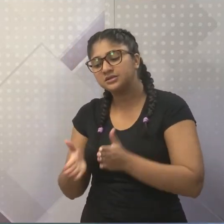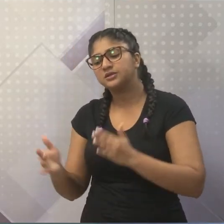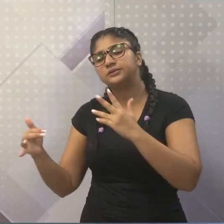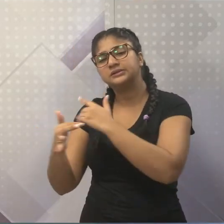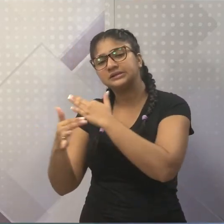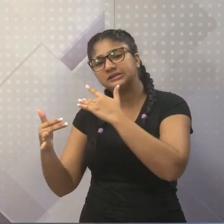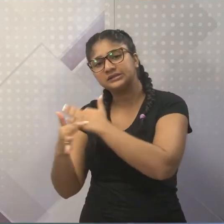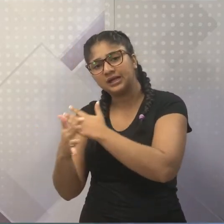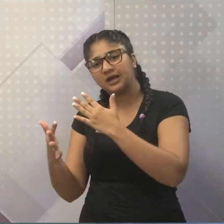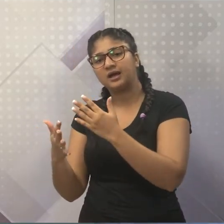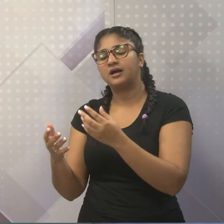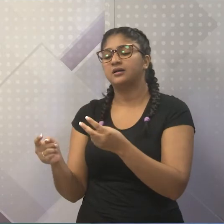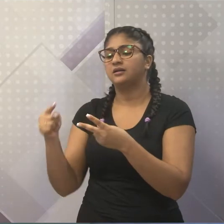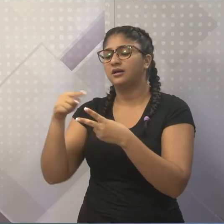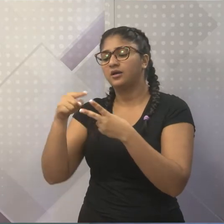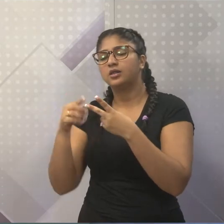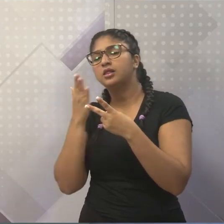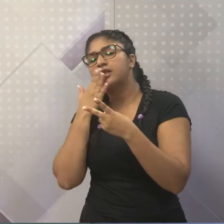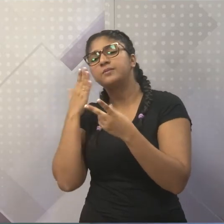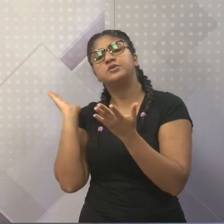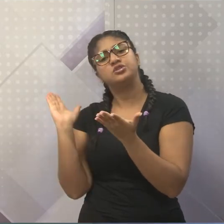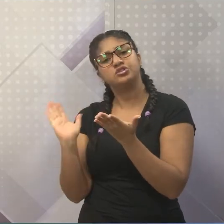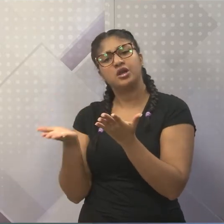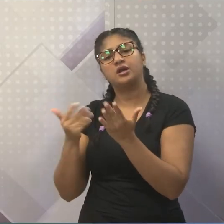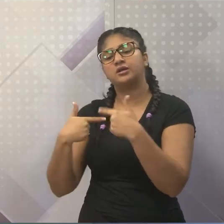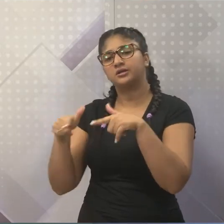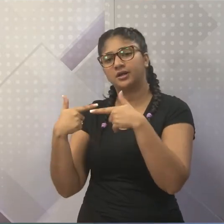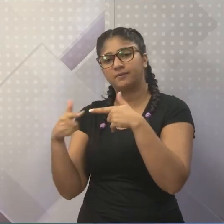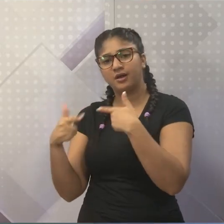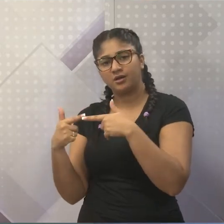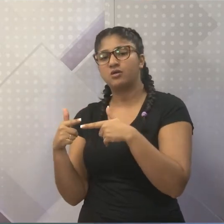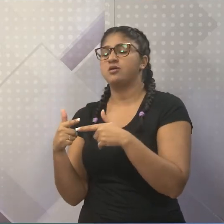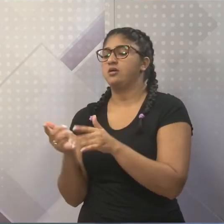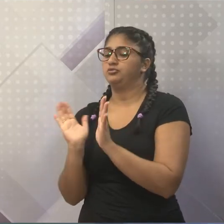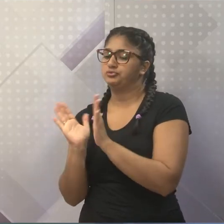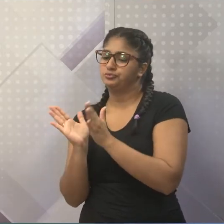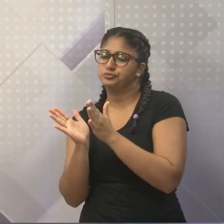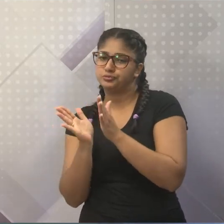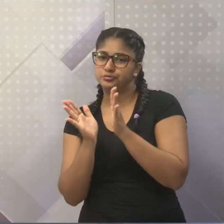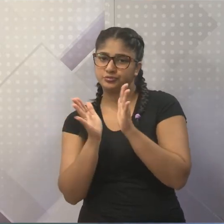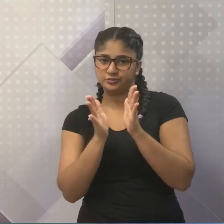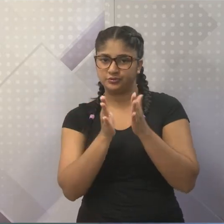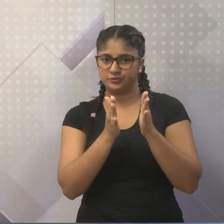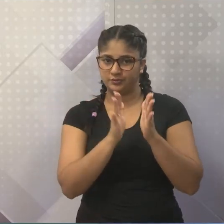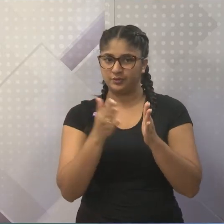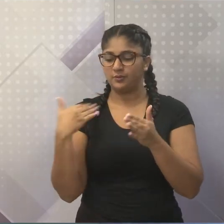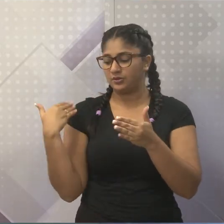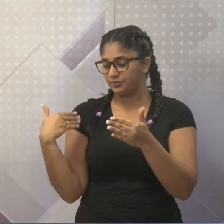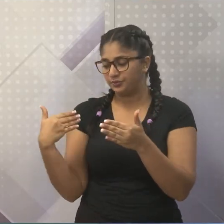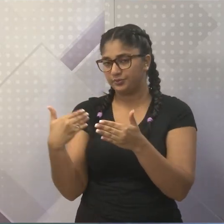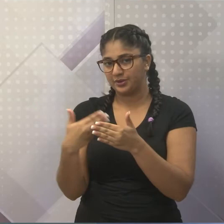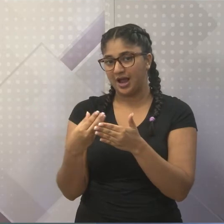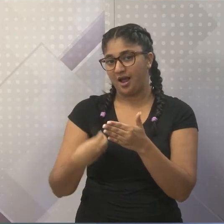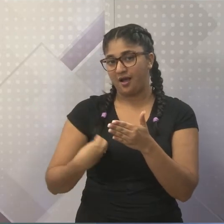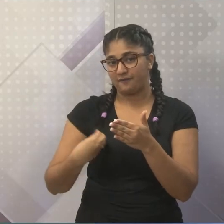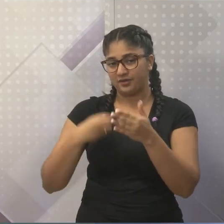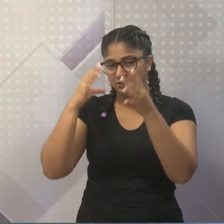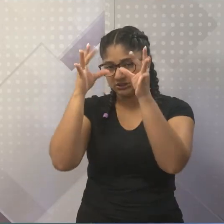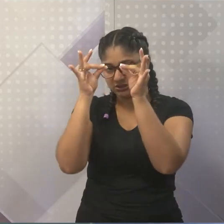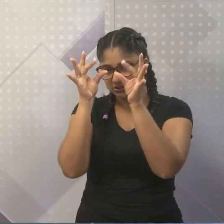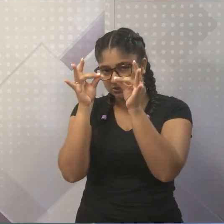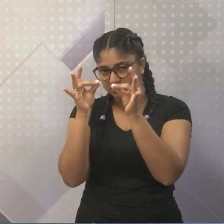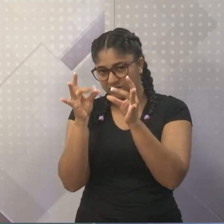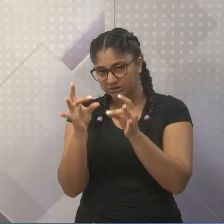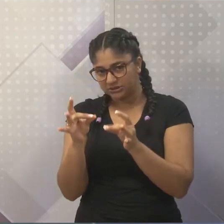e, então, isso é uma biografia também. A biografia é mais caracterizada por contar a vida de uma pessoa,